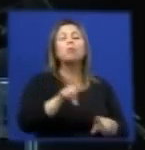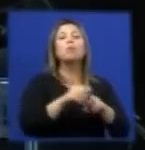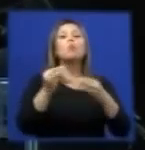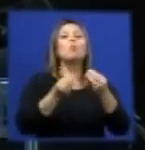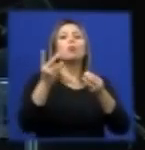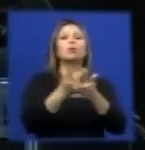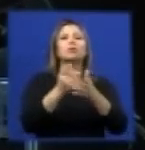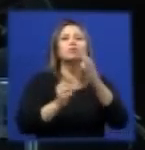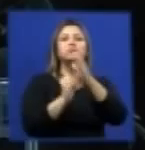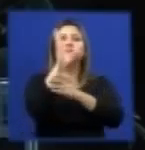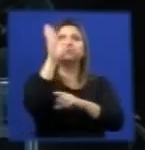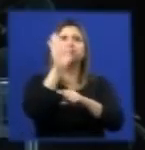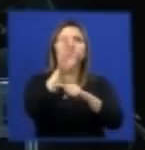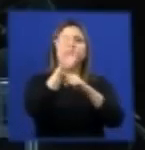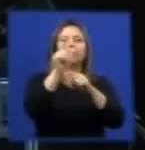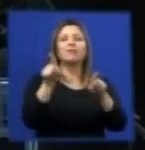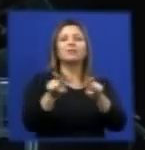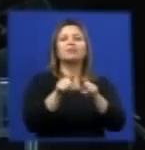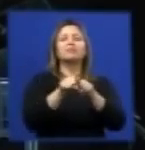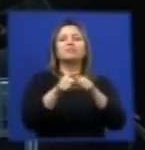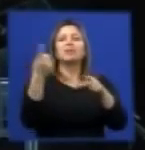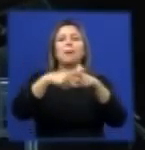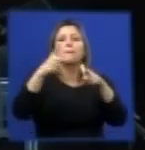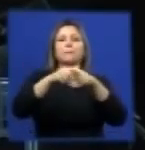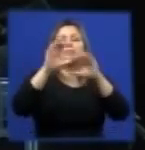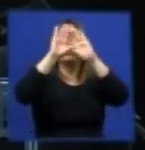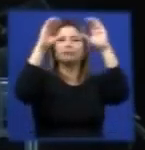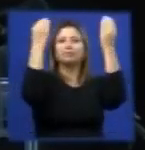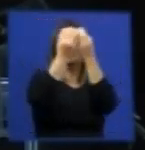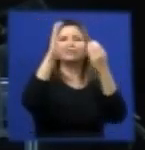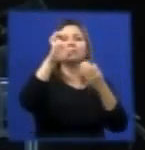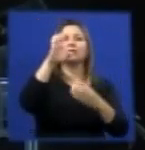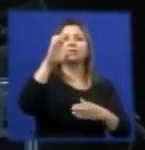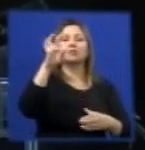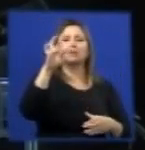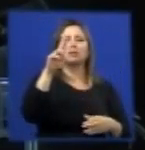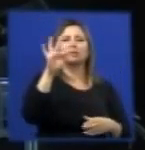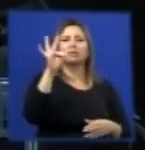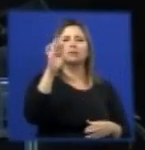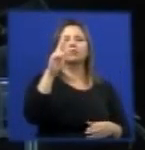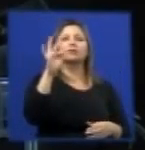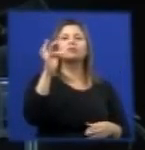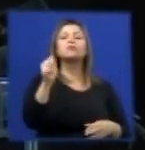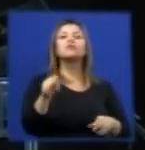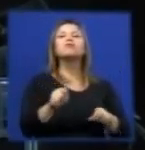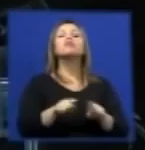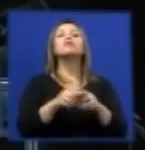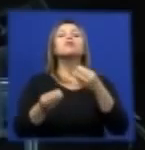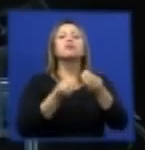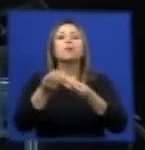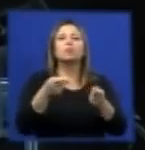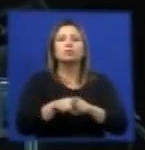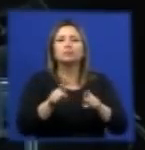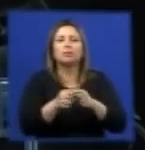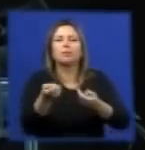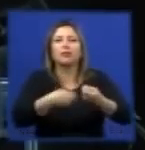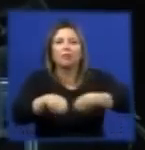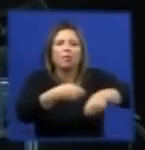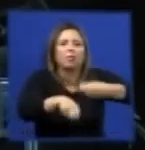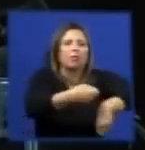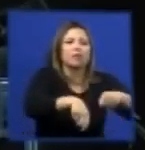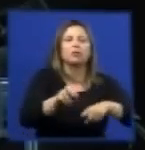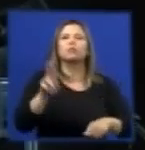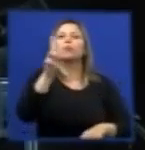esses pneus nós estamos deixando de extrair ou economizando diminuindo